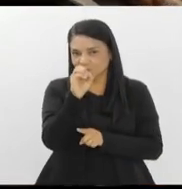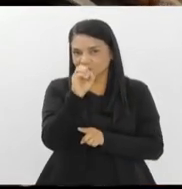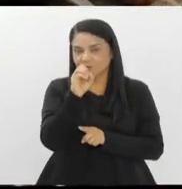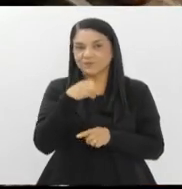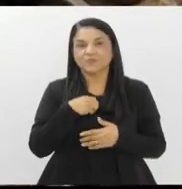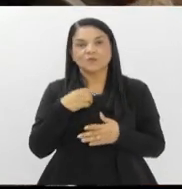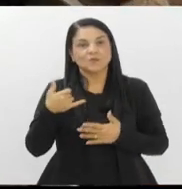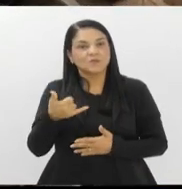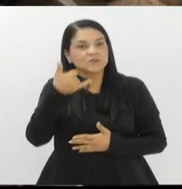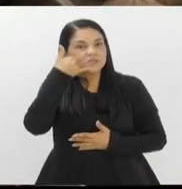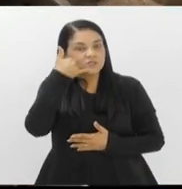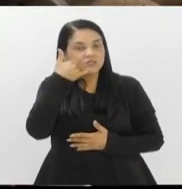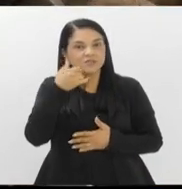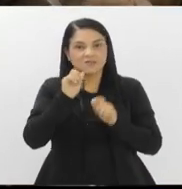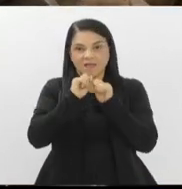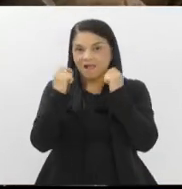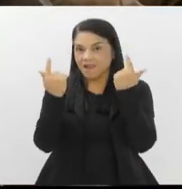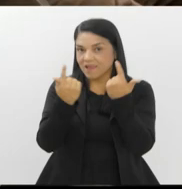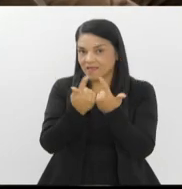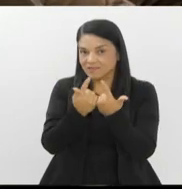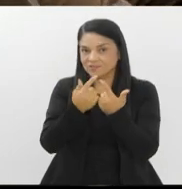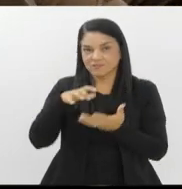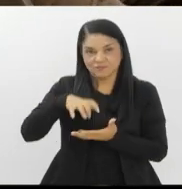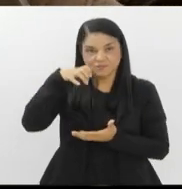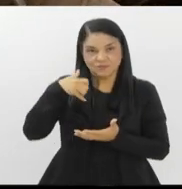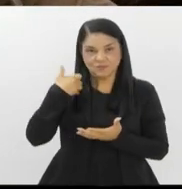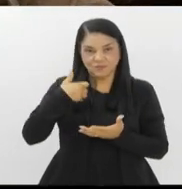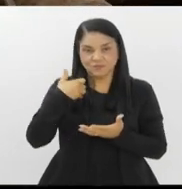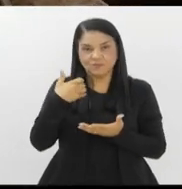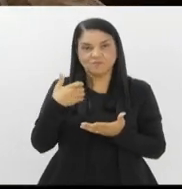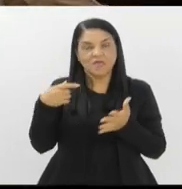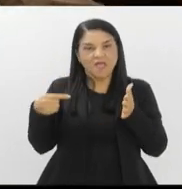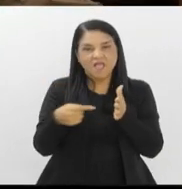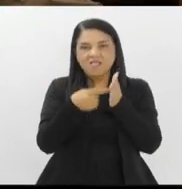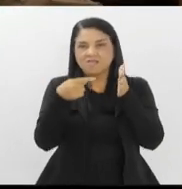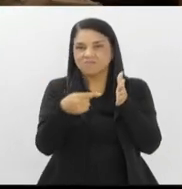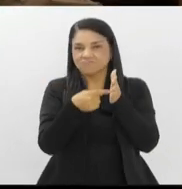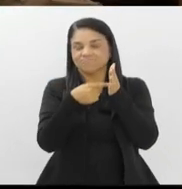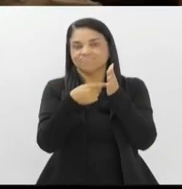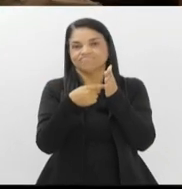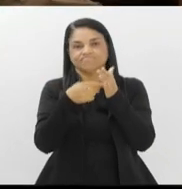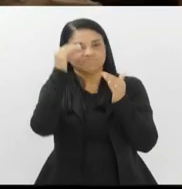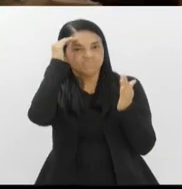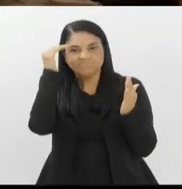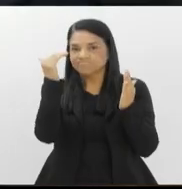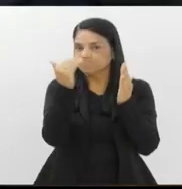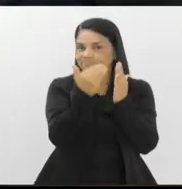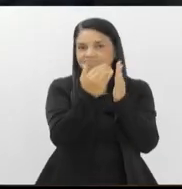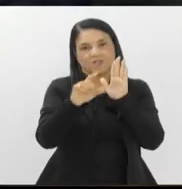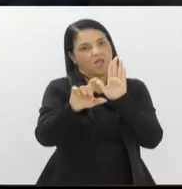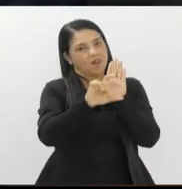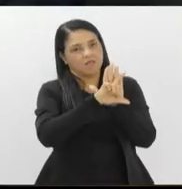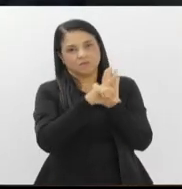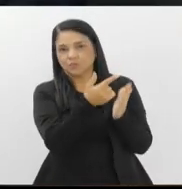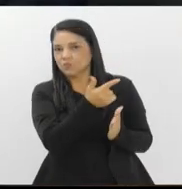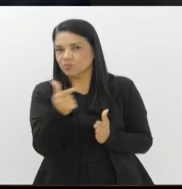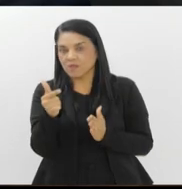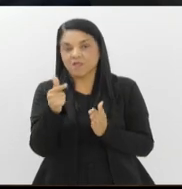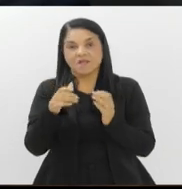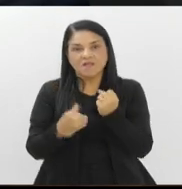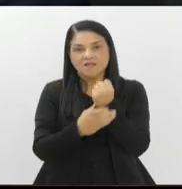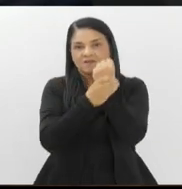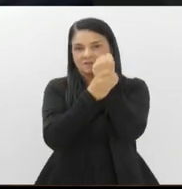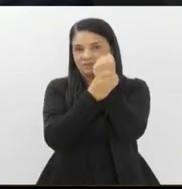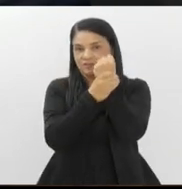idoso da Alerja tem recebido muitas reclamações pelo descumprimento à lei, que assegura o direito